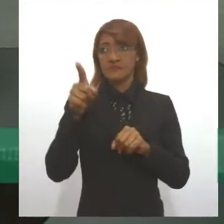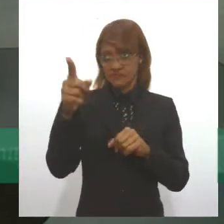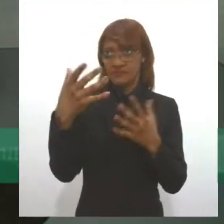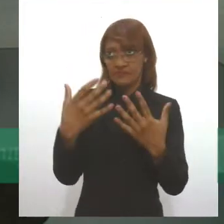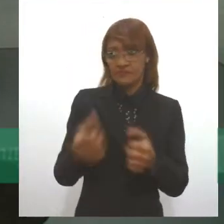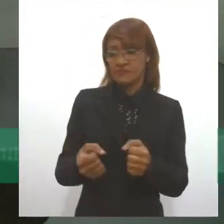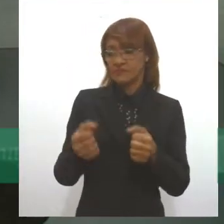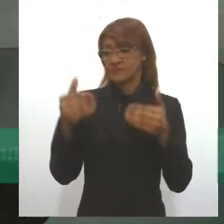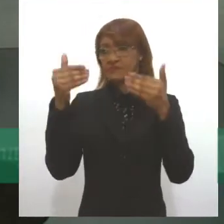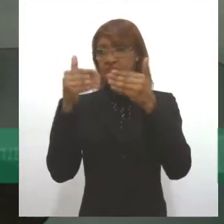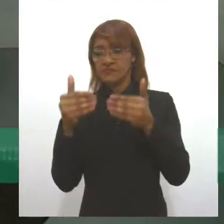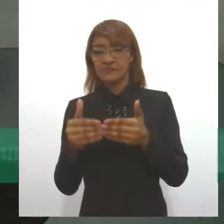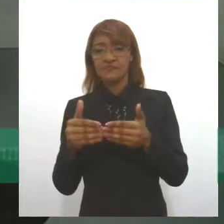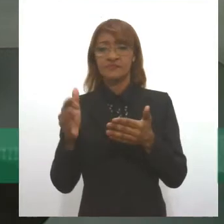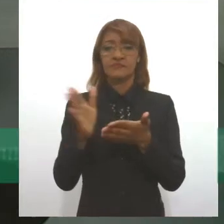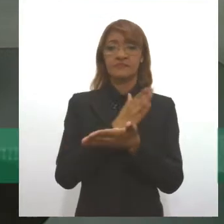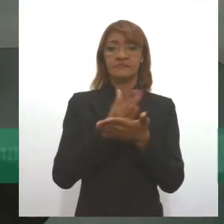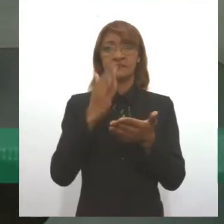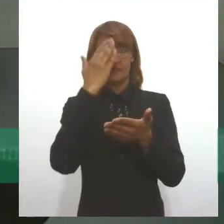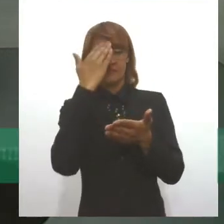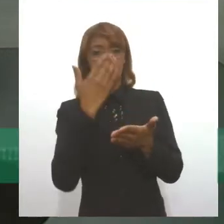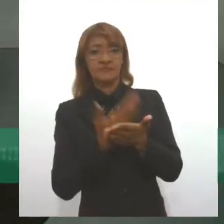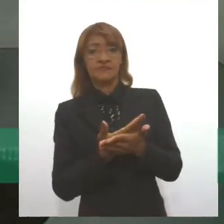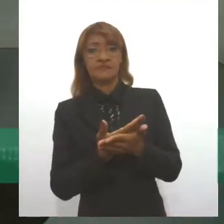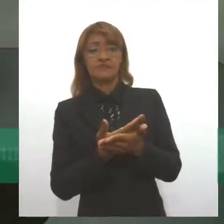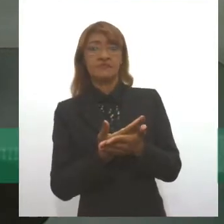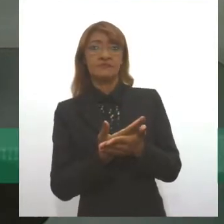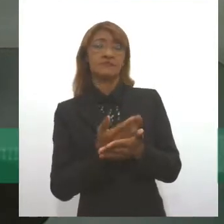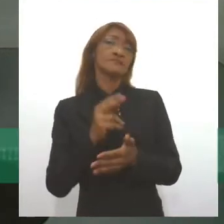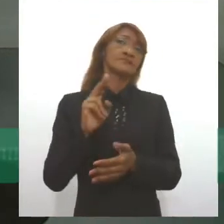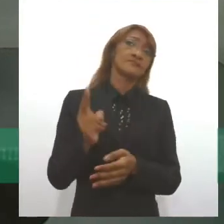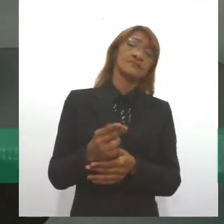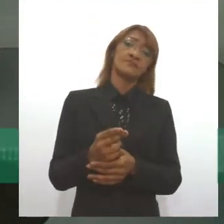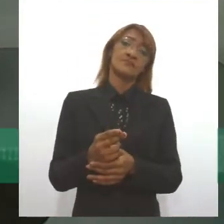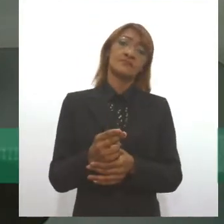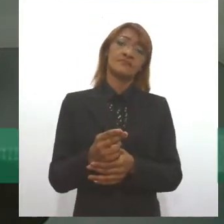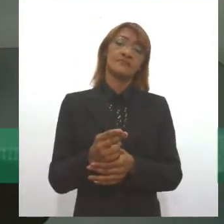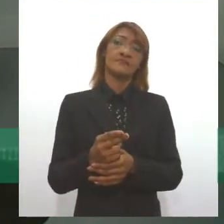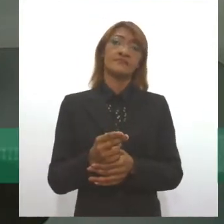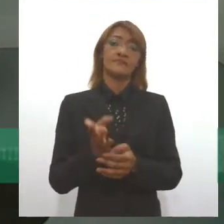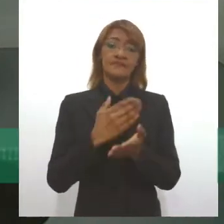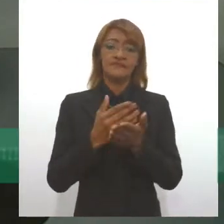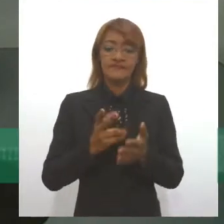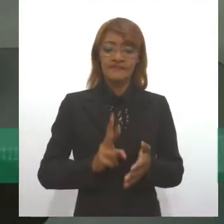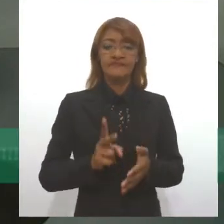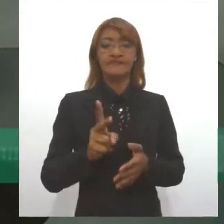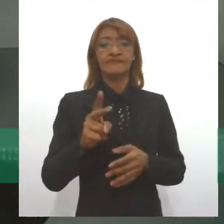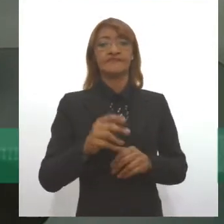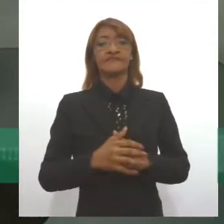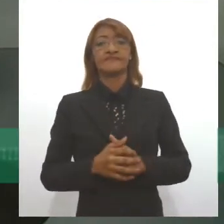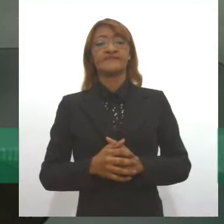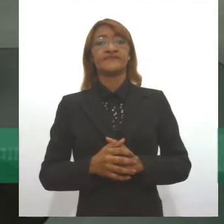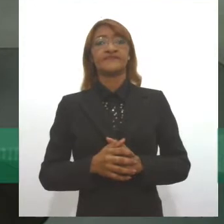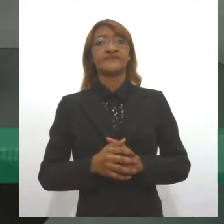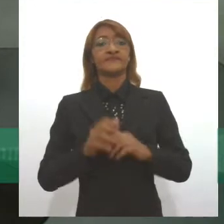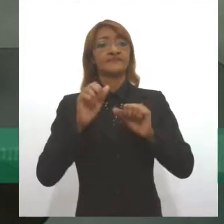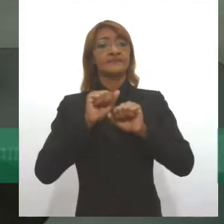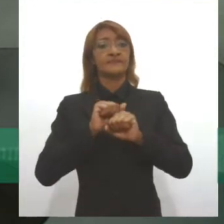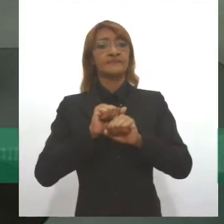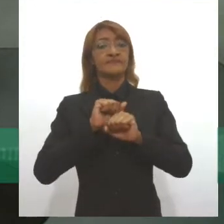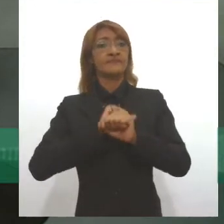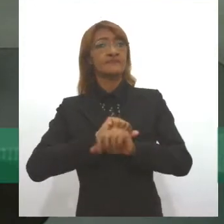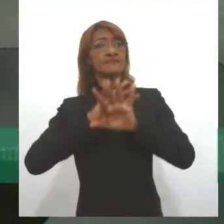Tem alguns pontos que o senhor acredita que não contempla? Ou contempla? um ponto inicial para visibilizar aí essa